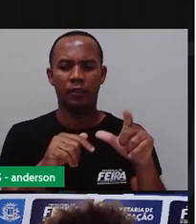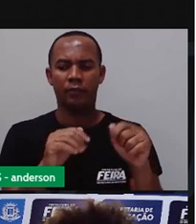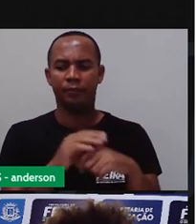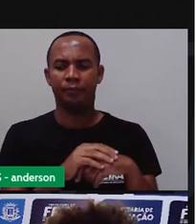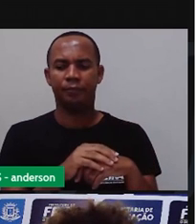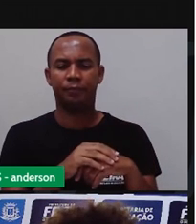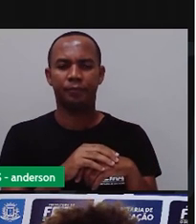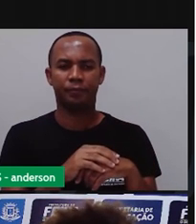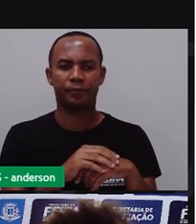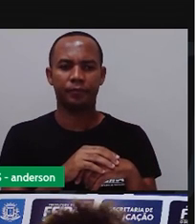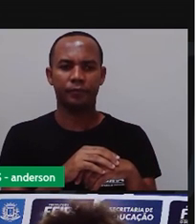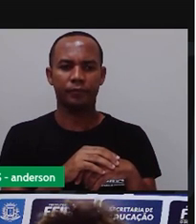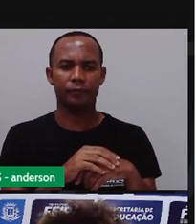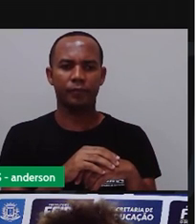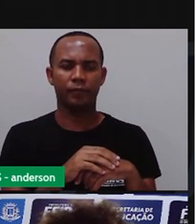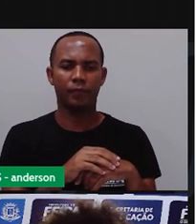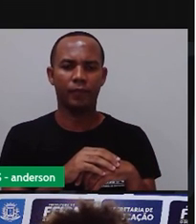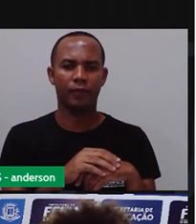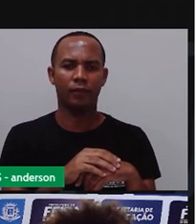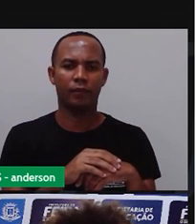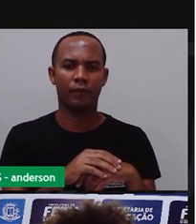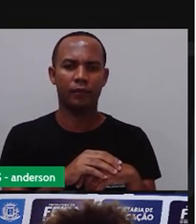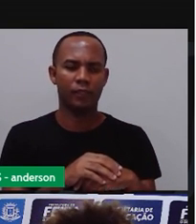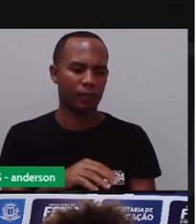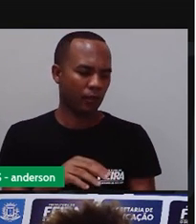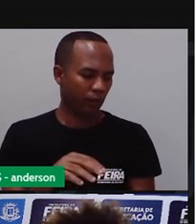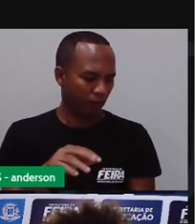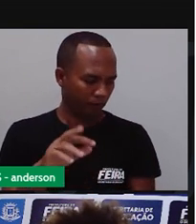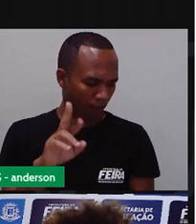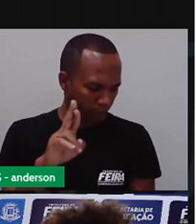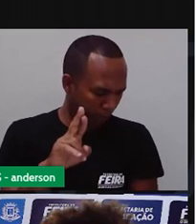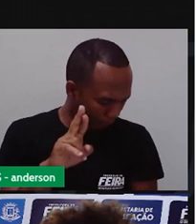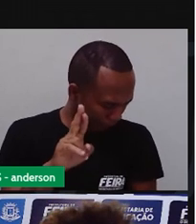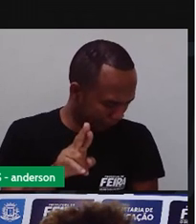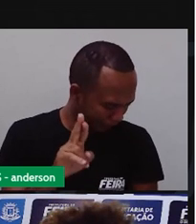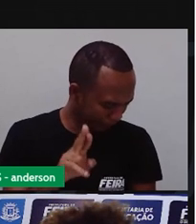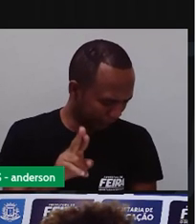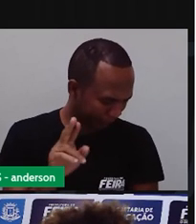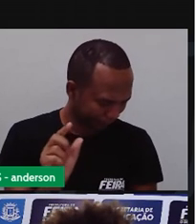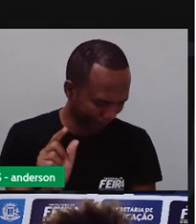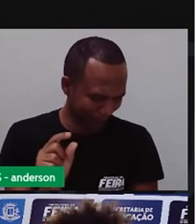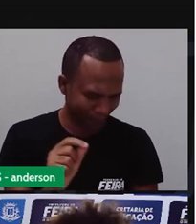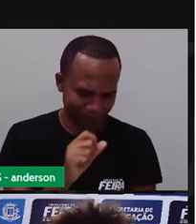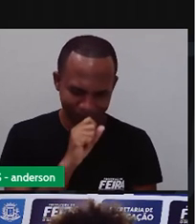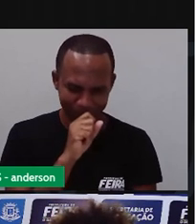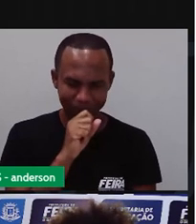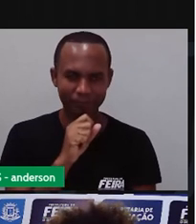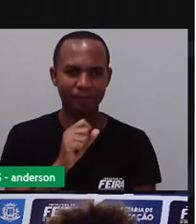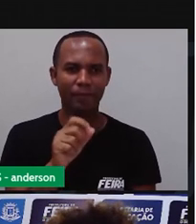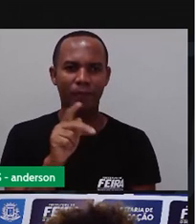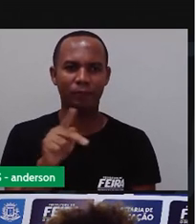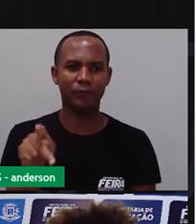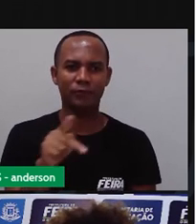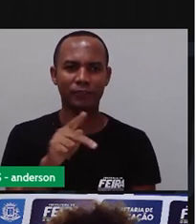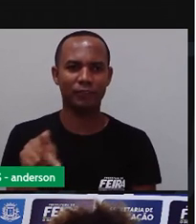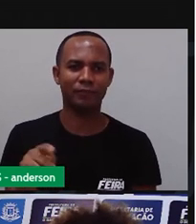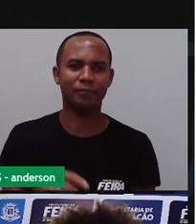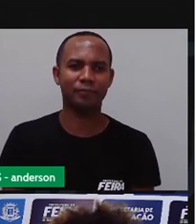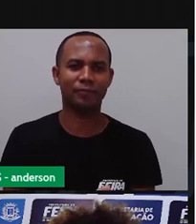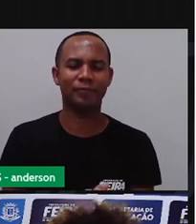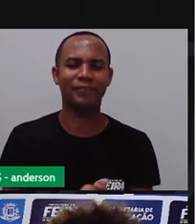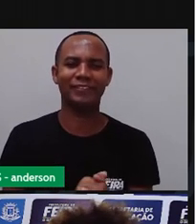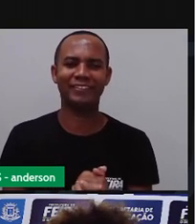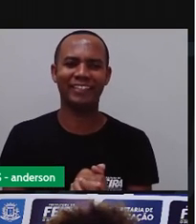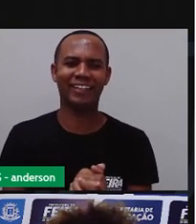Que o R O R fica aí um pouco mais arrastado Não é isso? De professor Anderson está tão